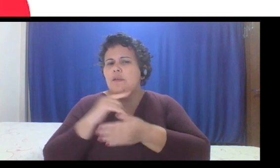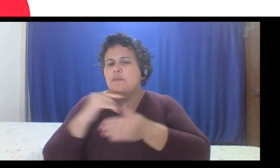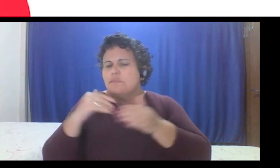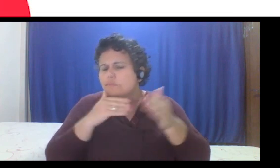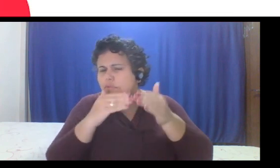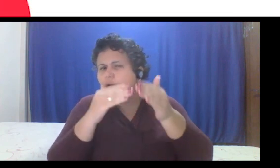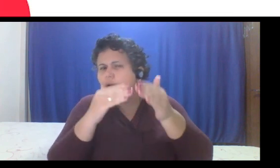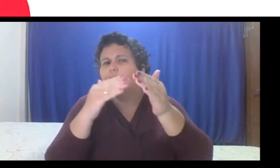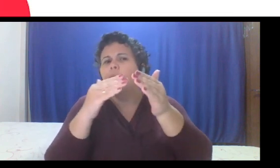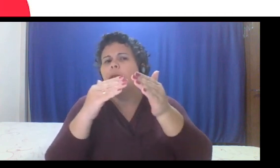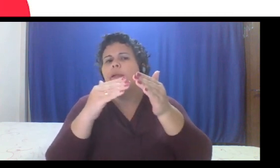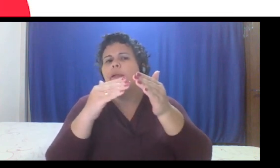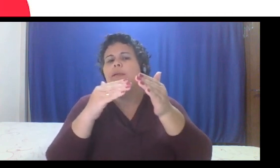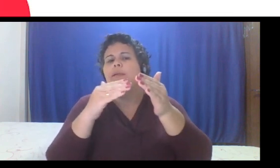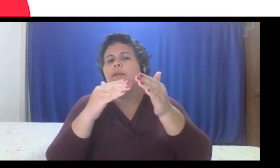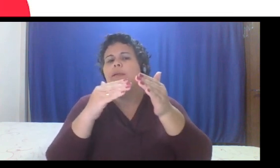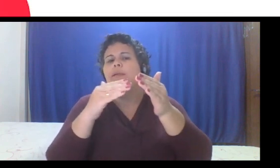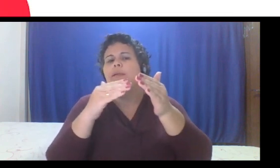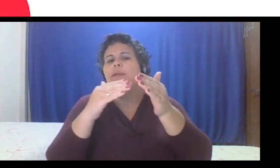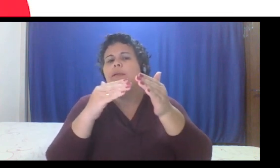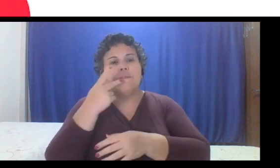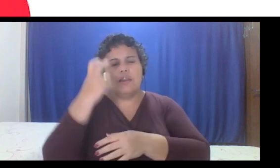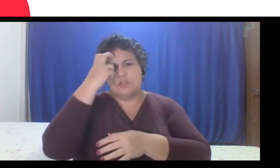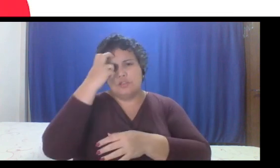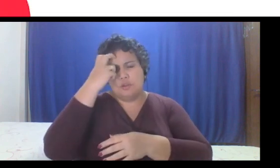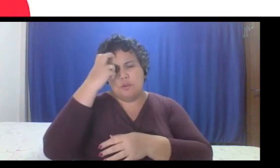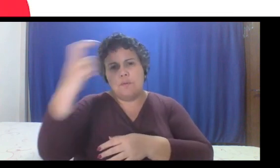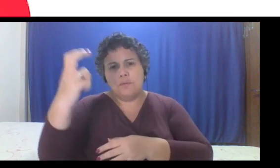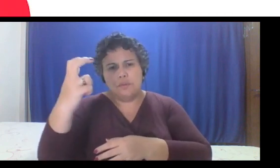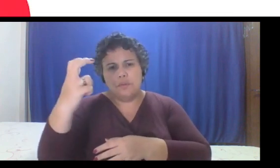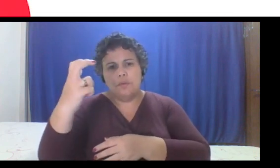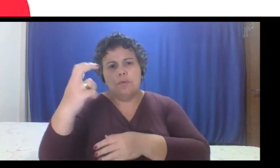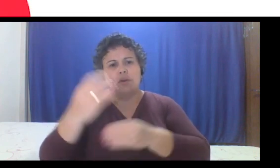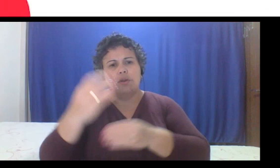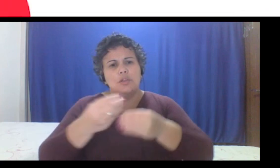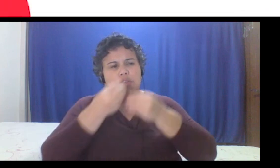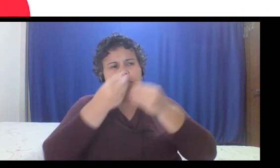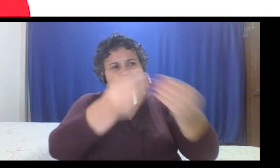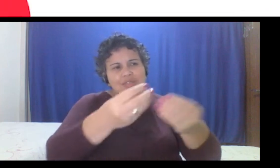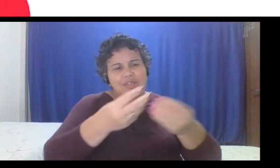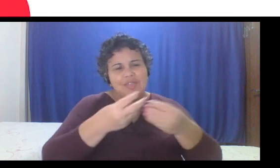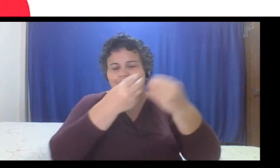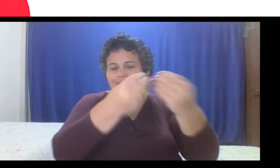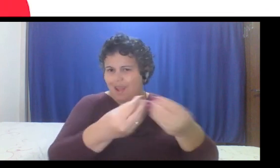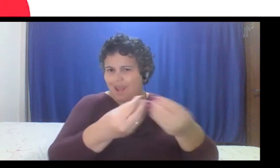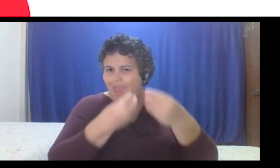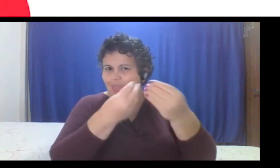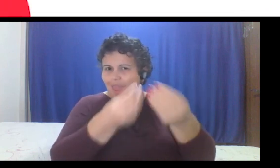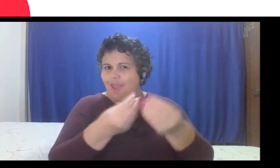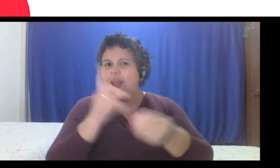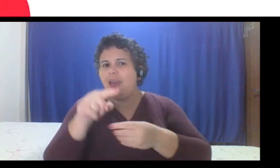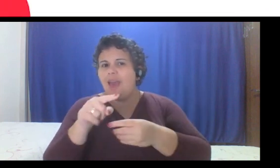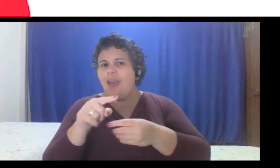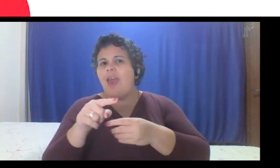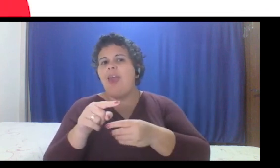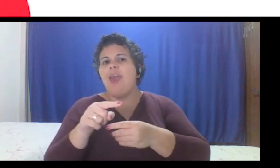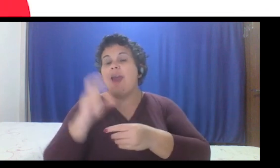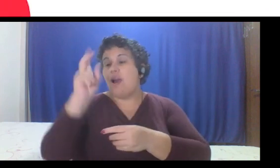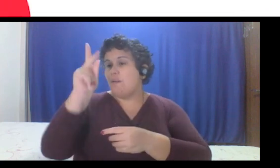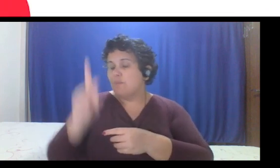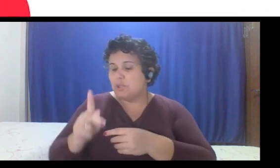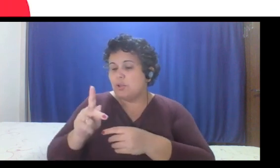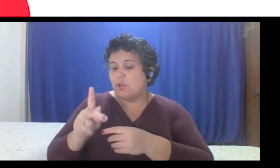cultura DevOps, ou seja, as mesmas pessoas que desenvolvem são também as que vão